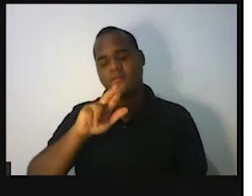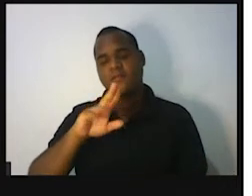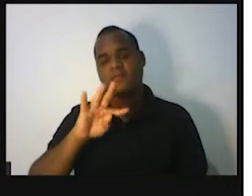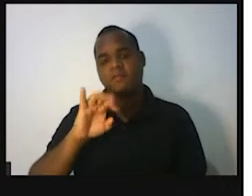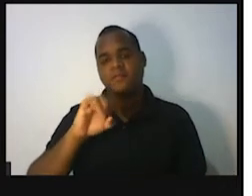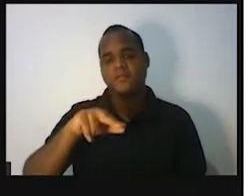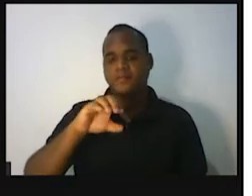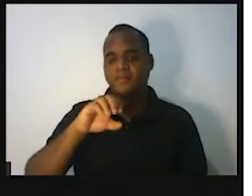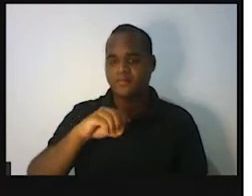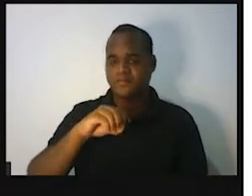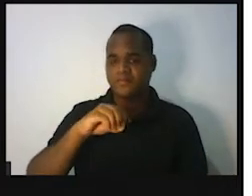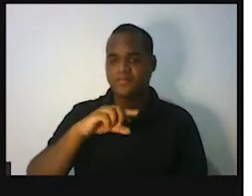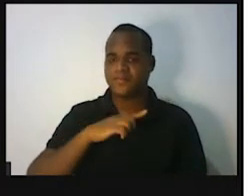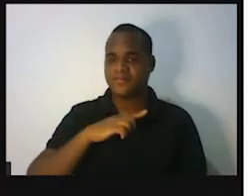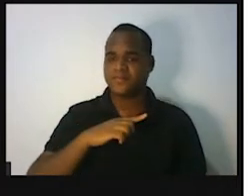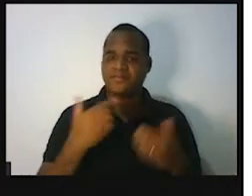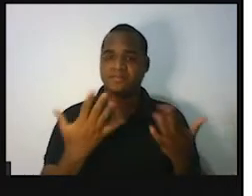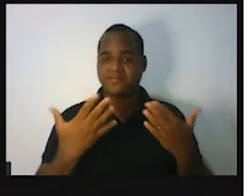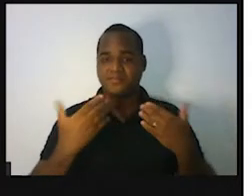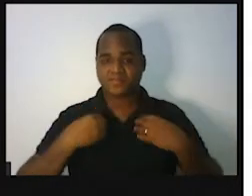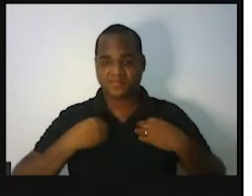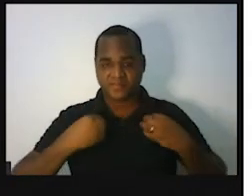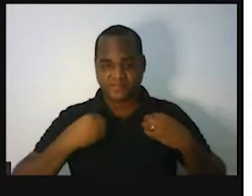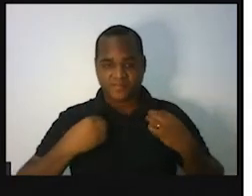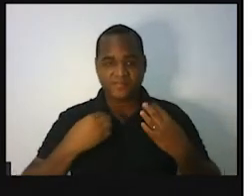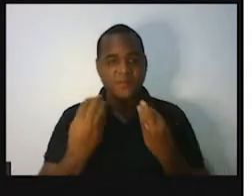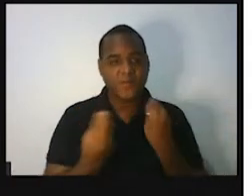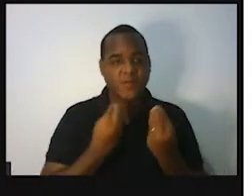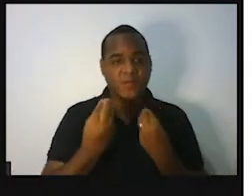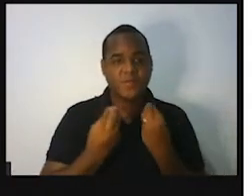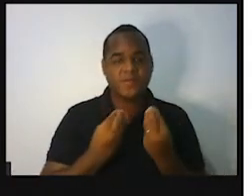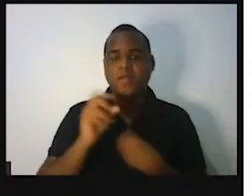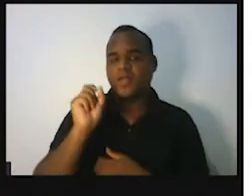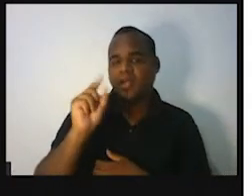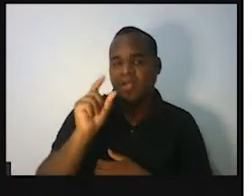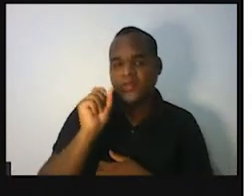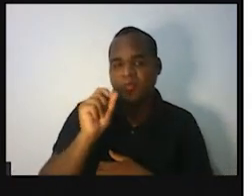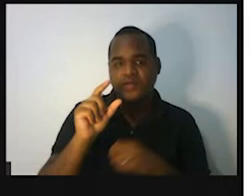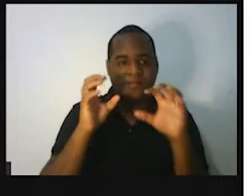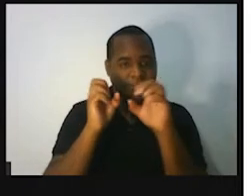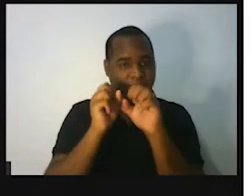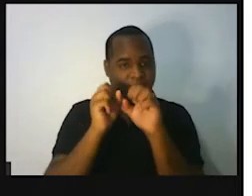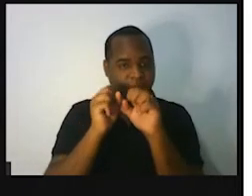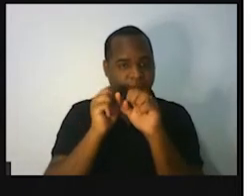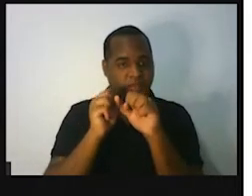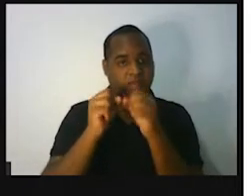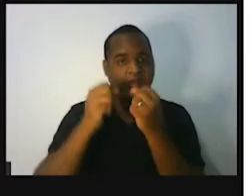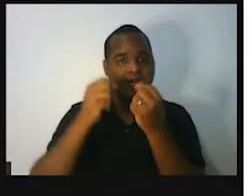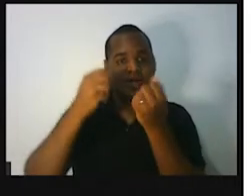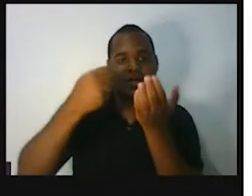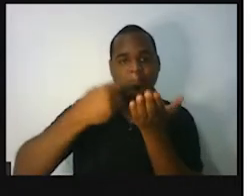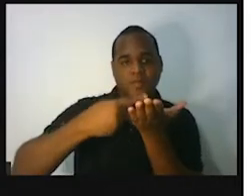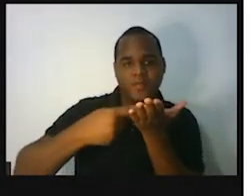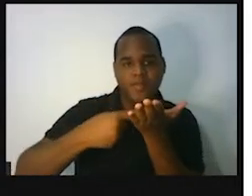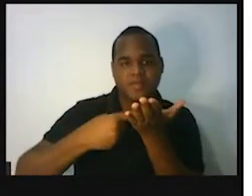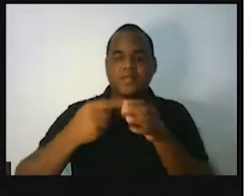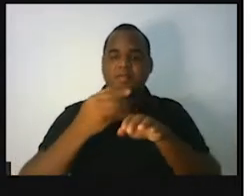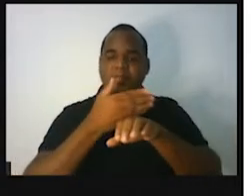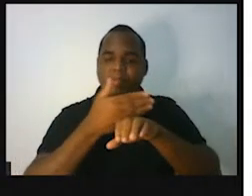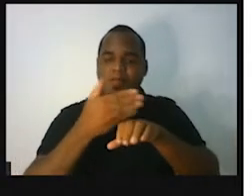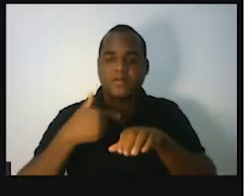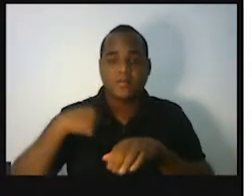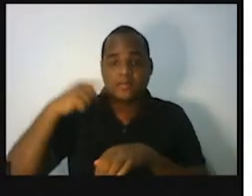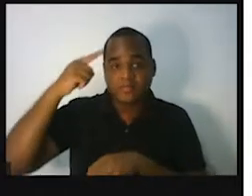Azima. Eu estou vestido com uma camisa azul marinho, tenho pele branca, cabelo preto